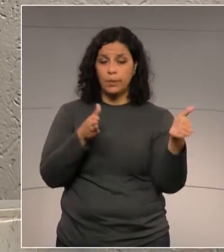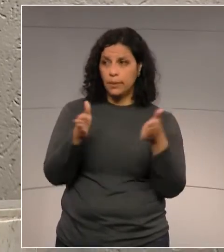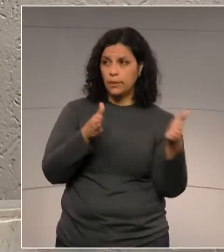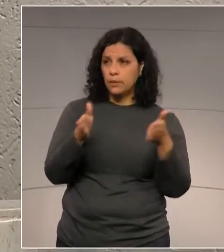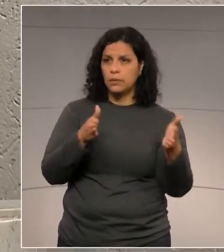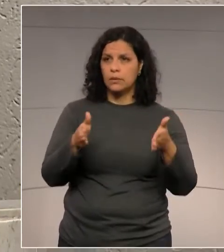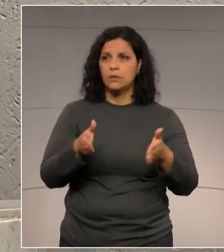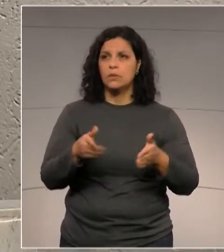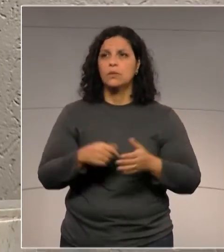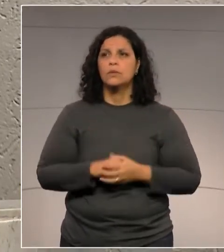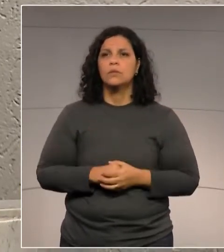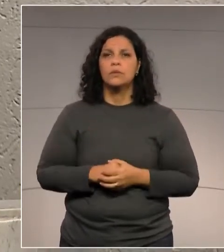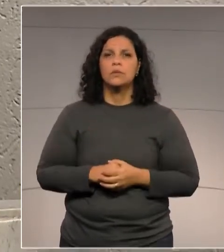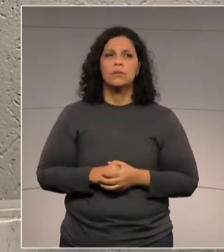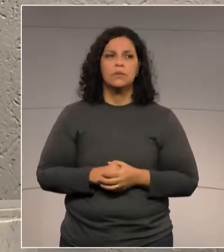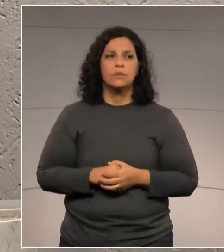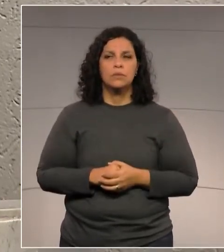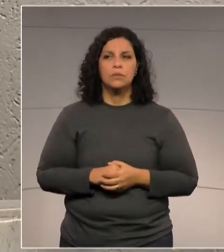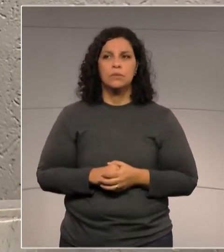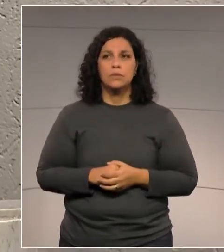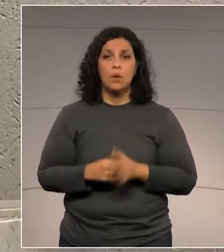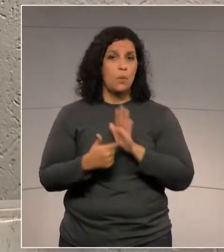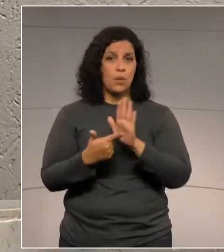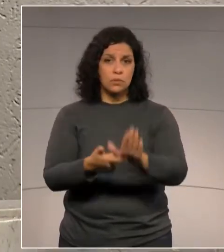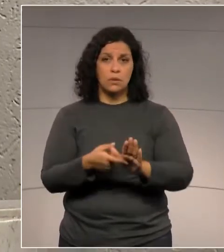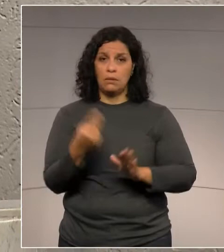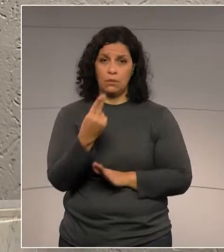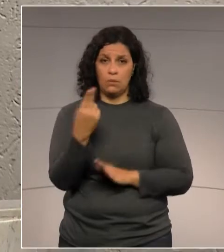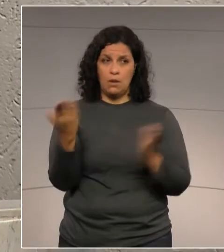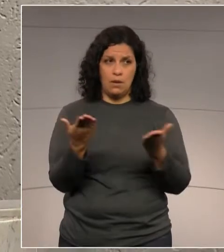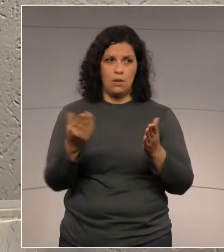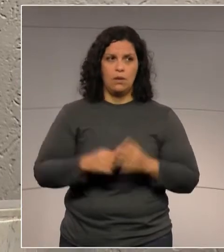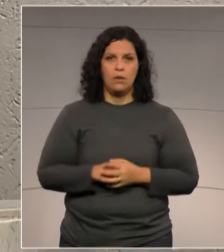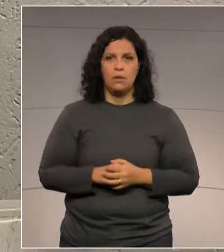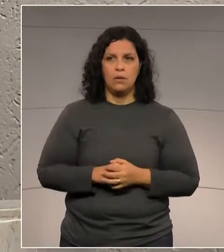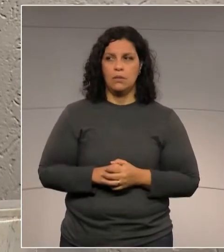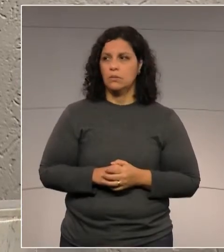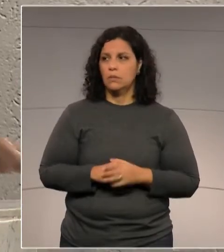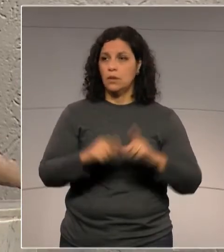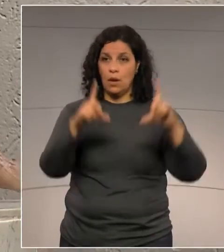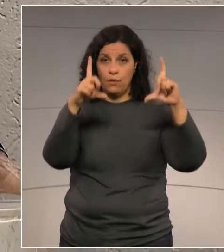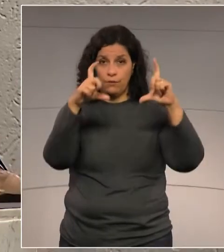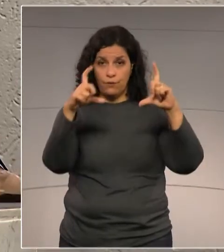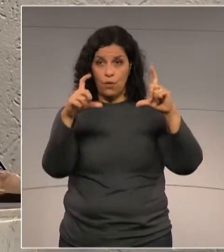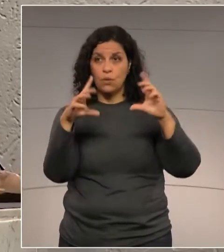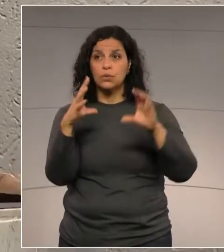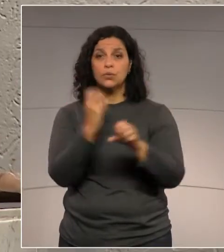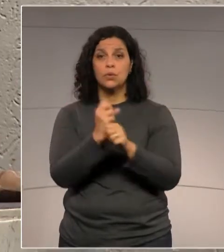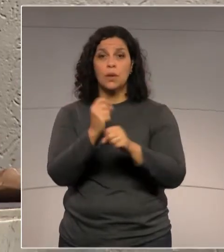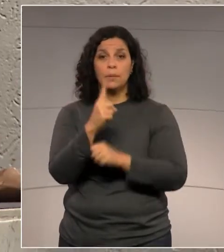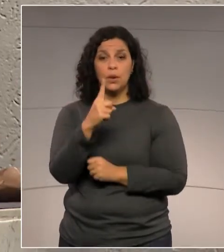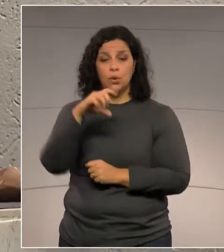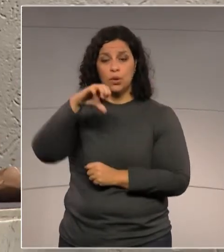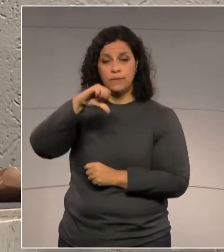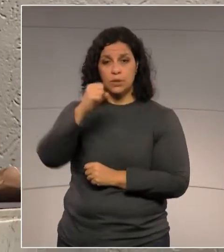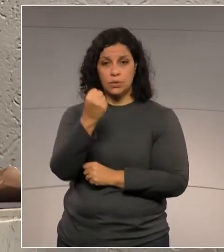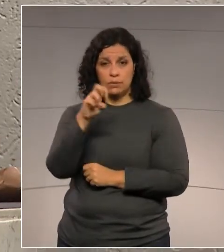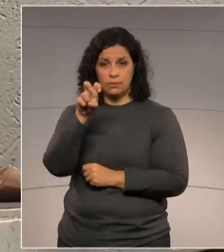em que... Não tenho como mostrar aqui agora. Fotografias de 1985.